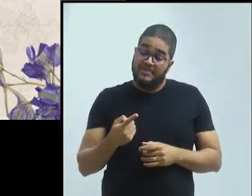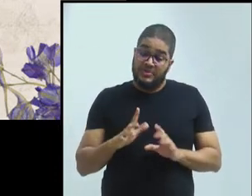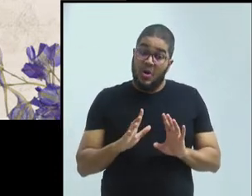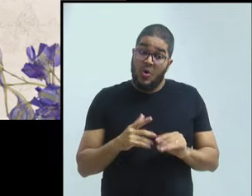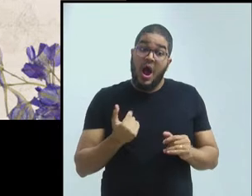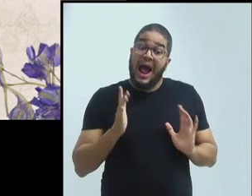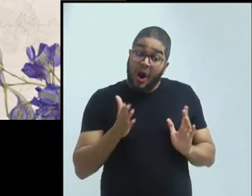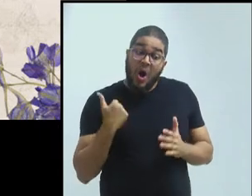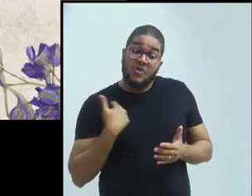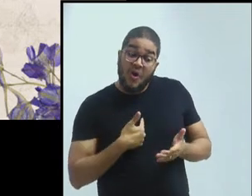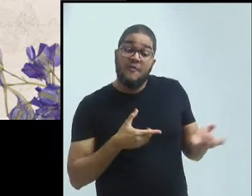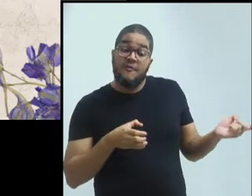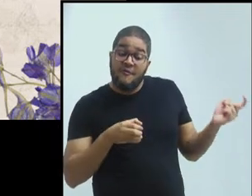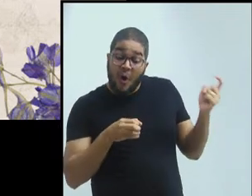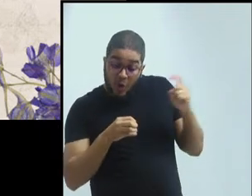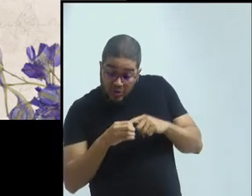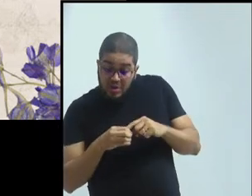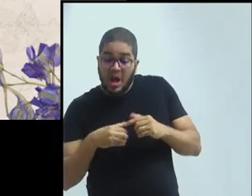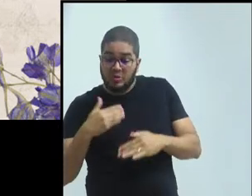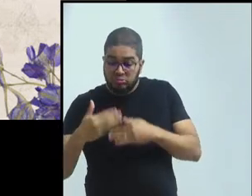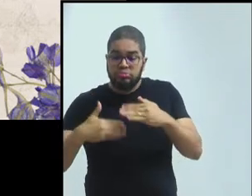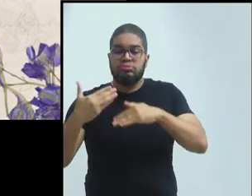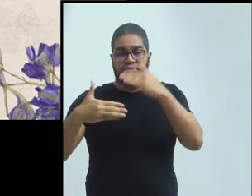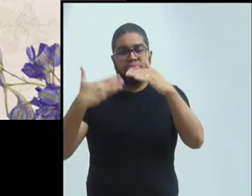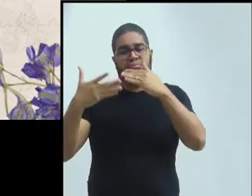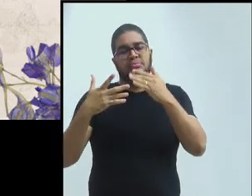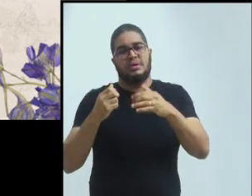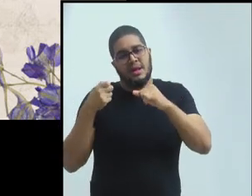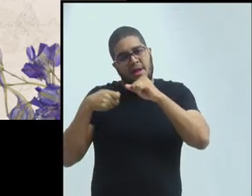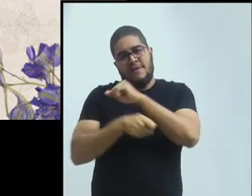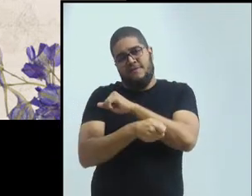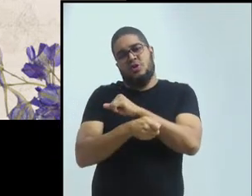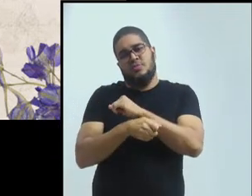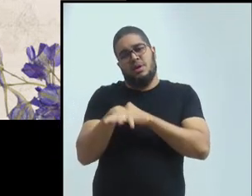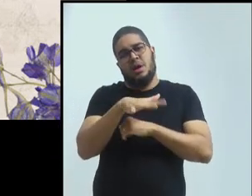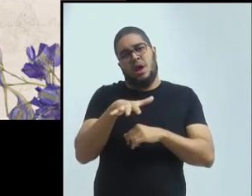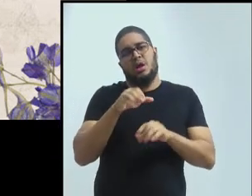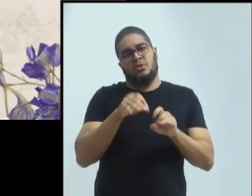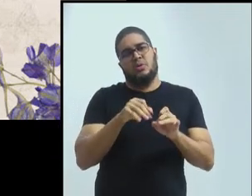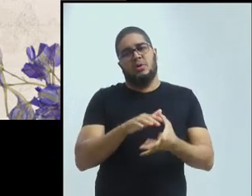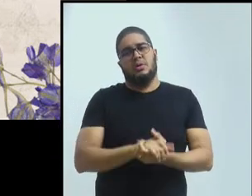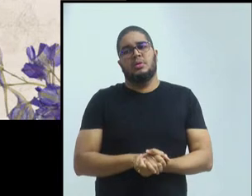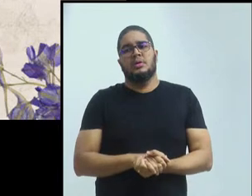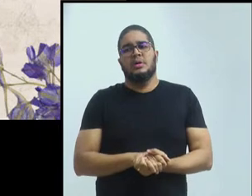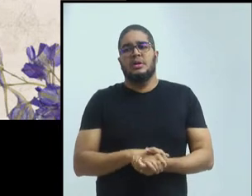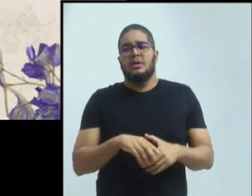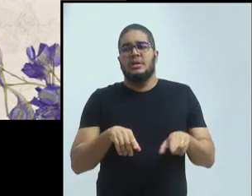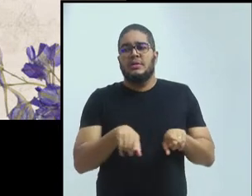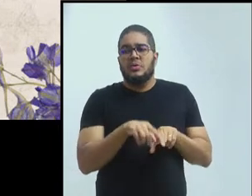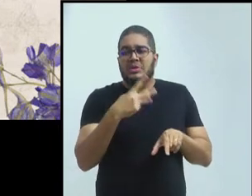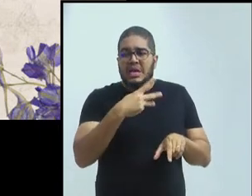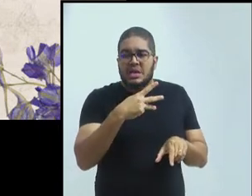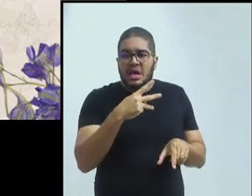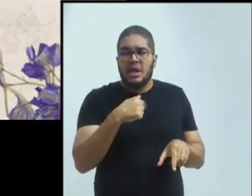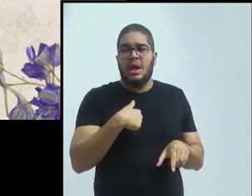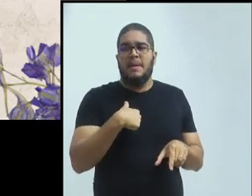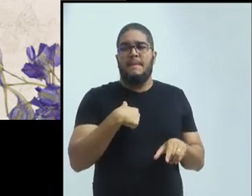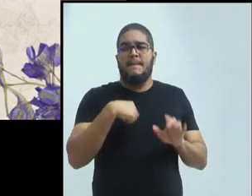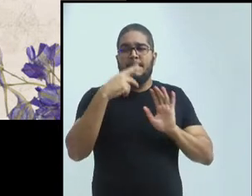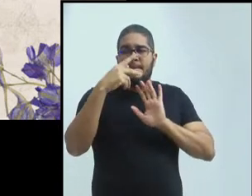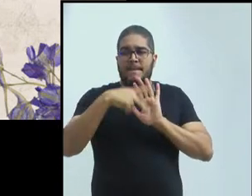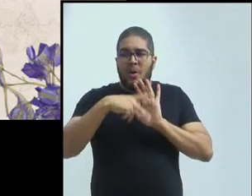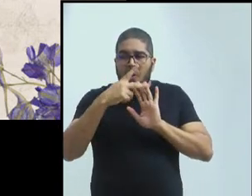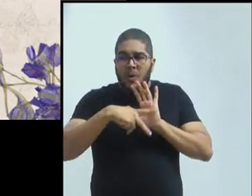e coordenados em instituições estrangeiras. que é algo que vem exatamente